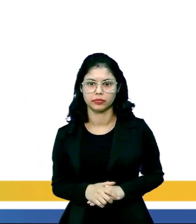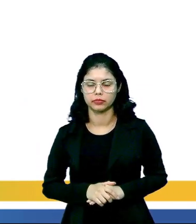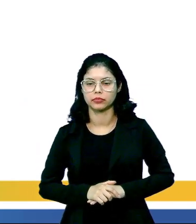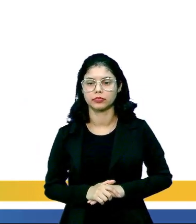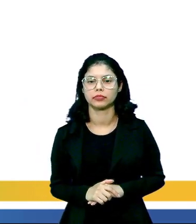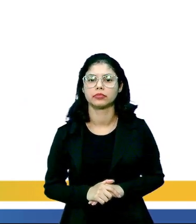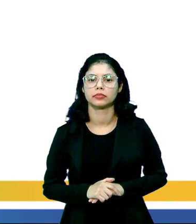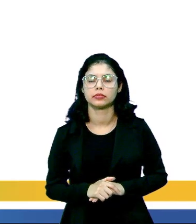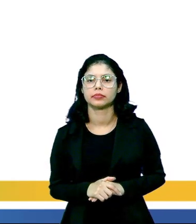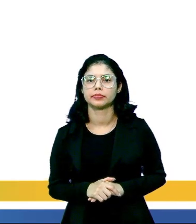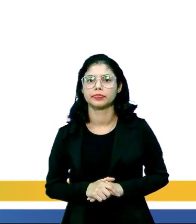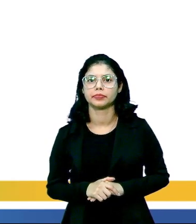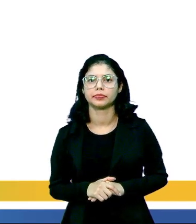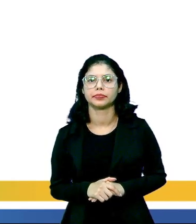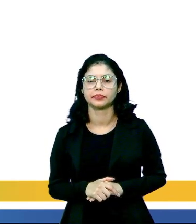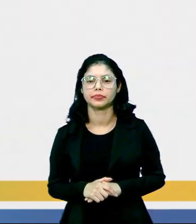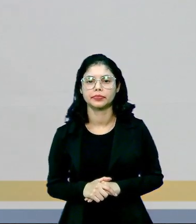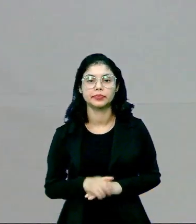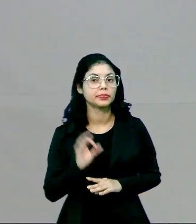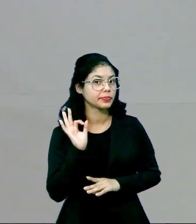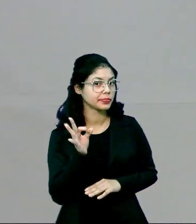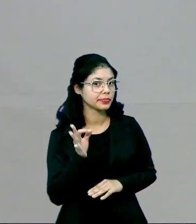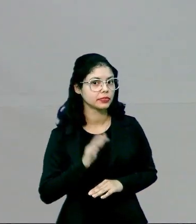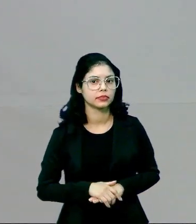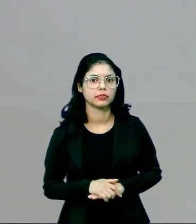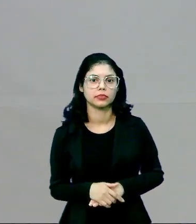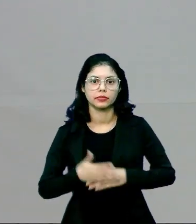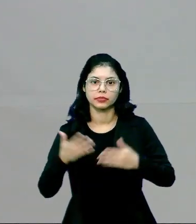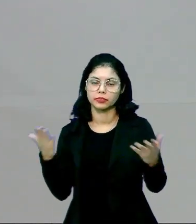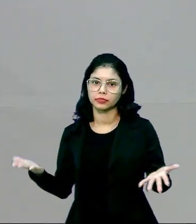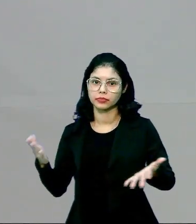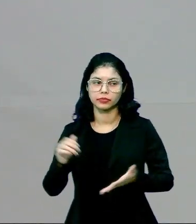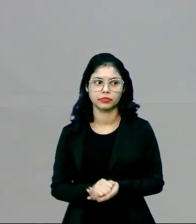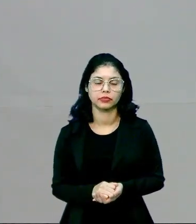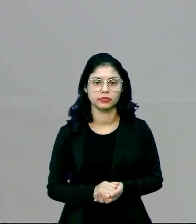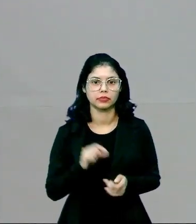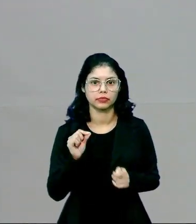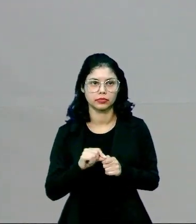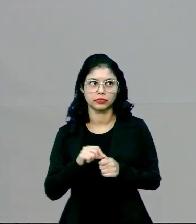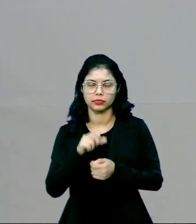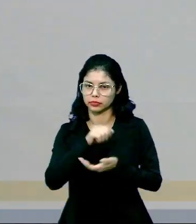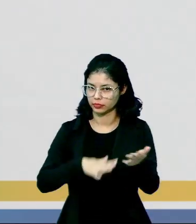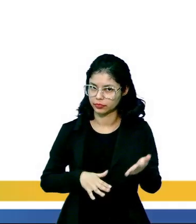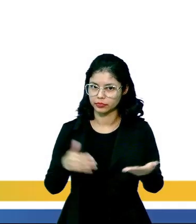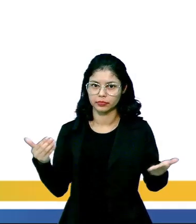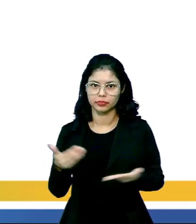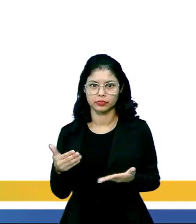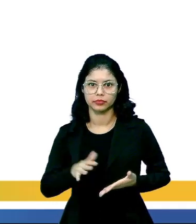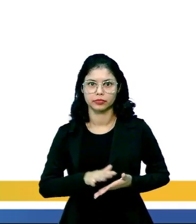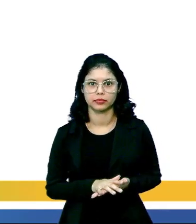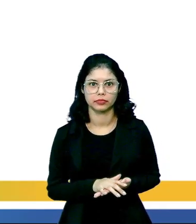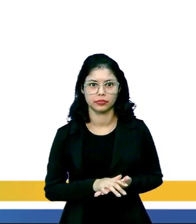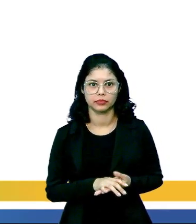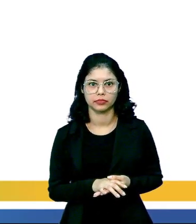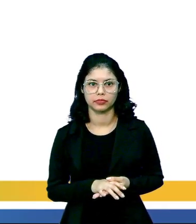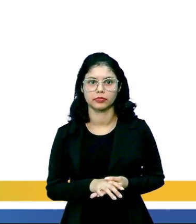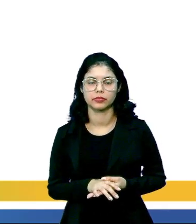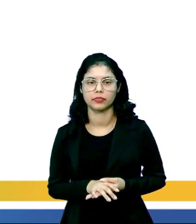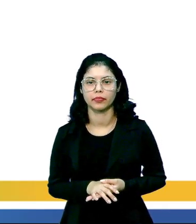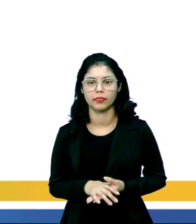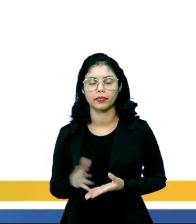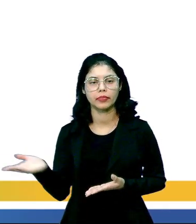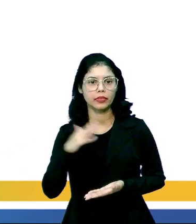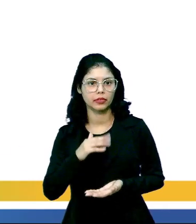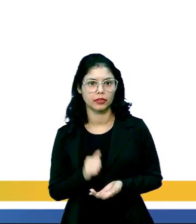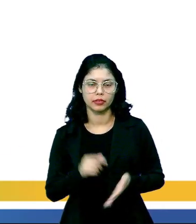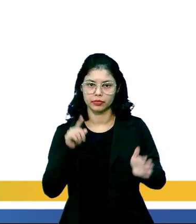necessários para a planta, tá certo? Então, pessoal, vamos fazer os exercícios da aula de hoje? Vamos